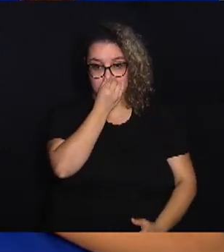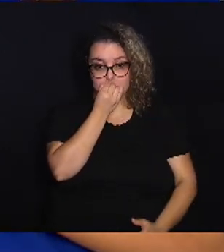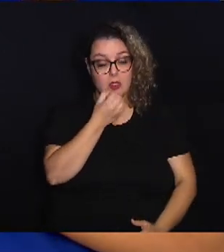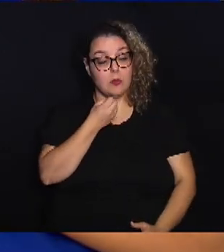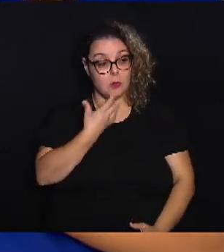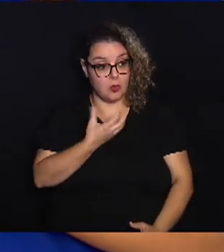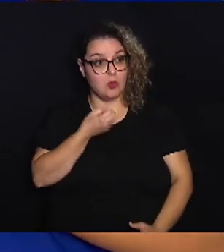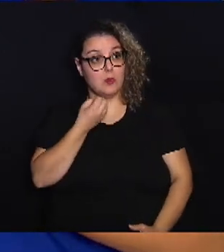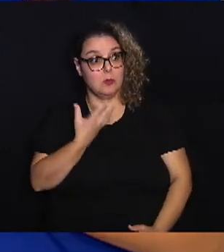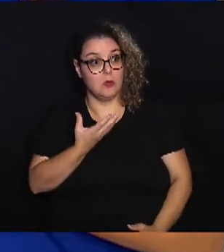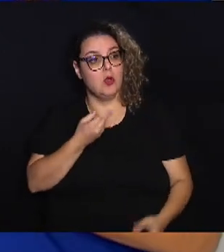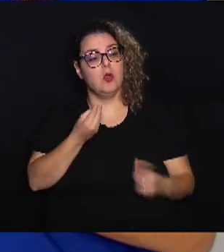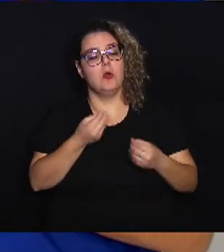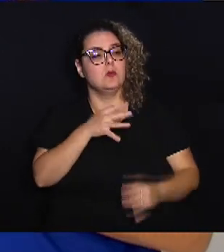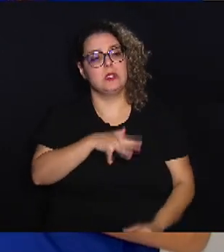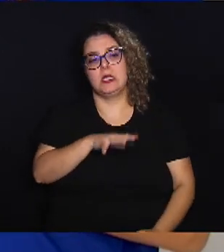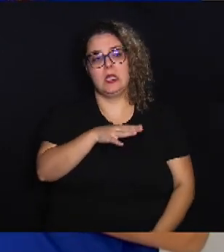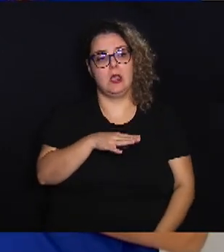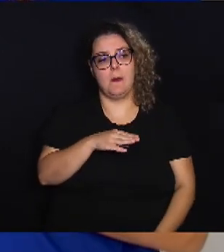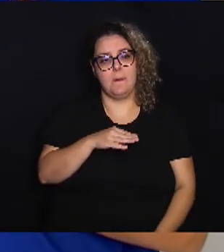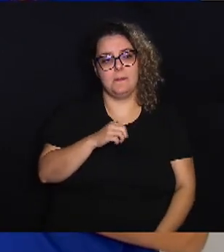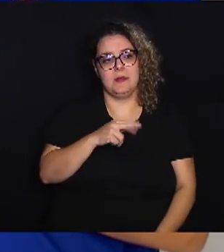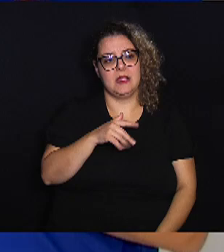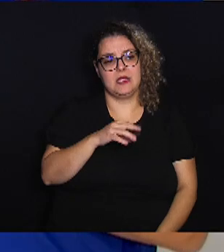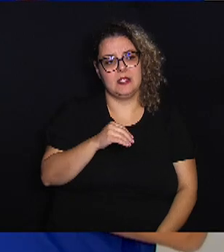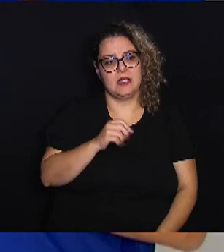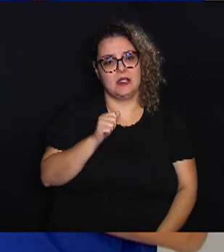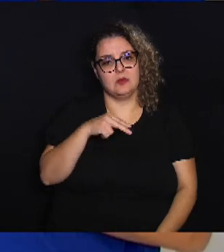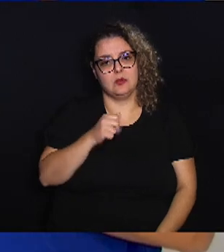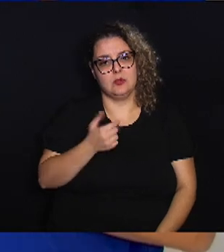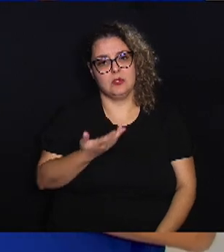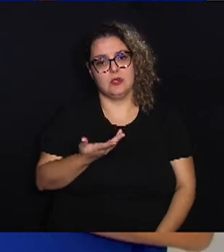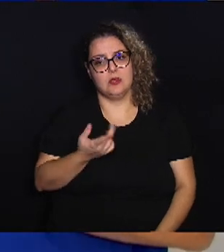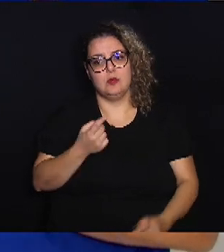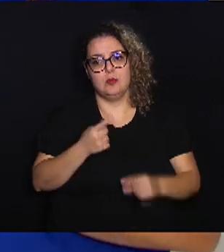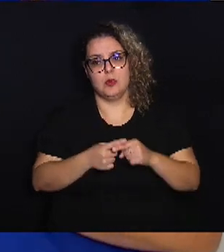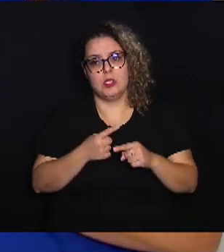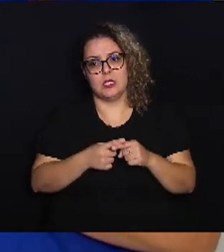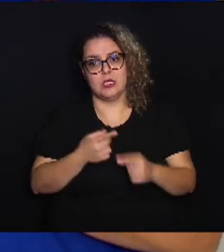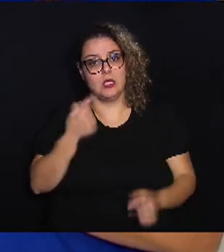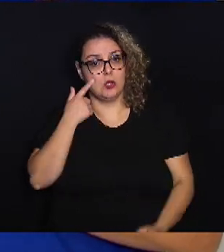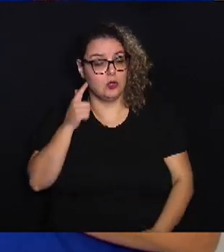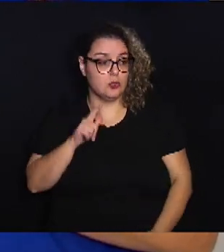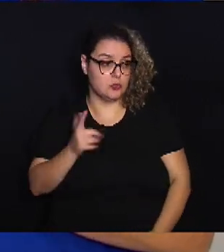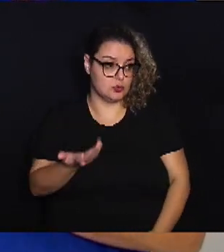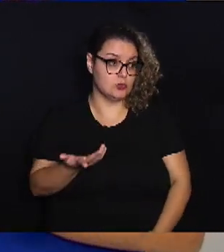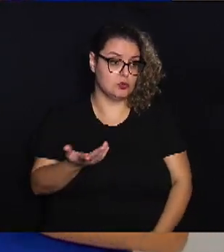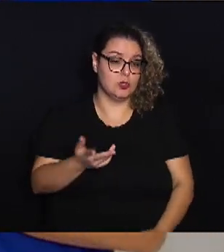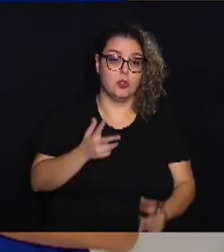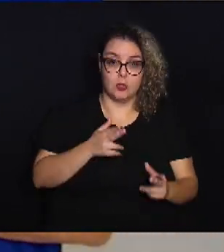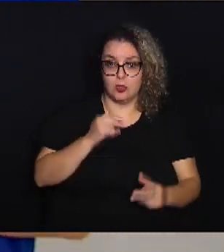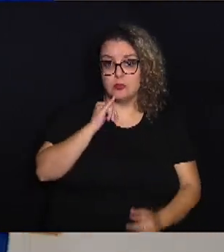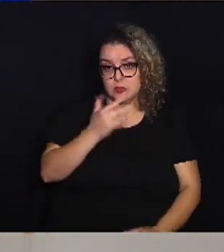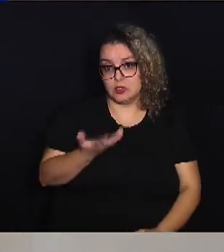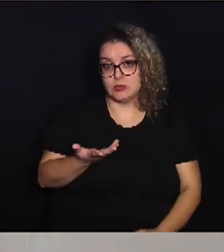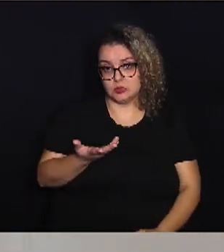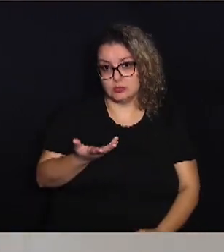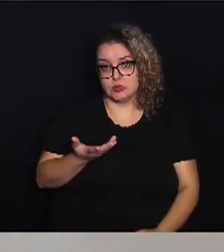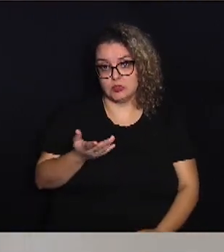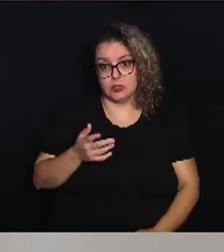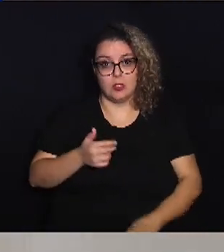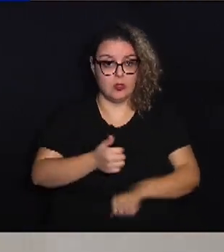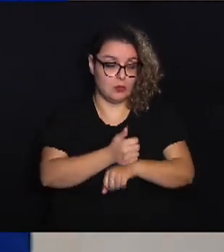mercado hoje em dia, Ana Glória? Conta para a gente. Porque, evidentemente, como eu disse, é certamente uma profissão